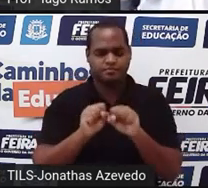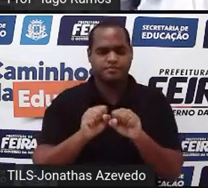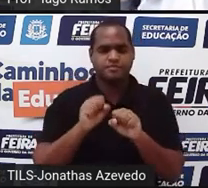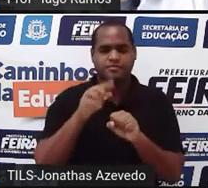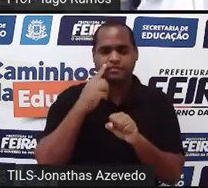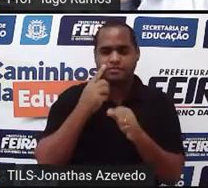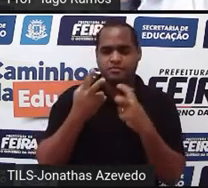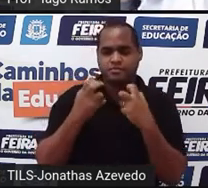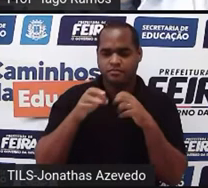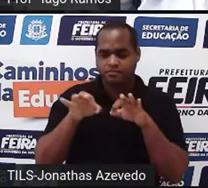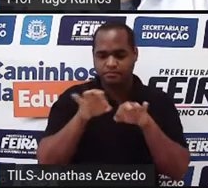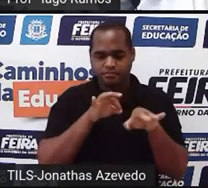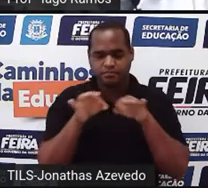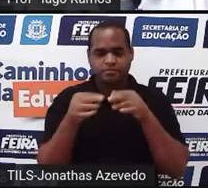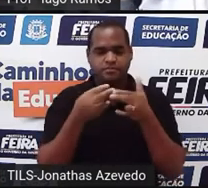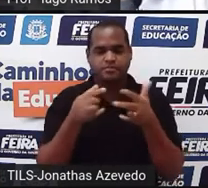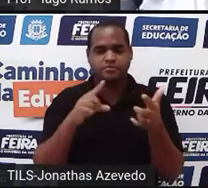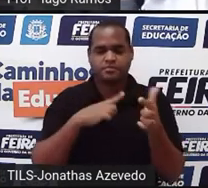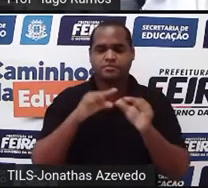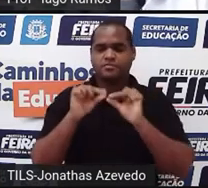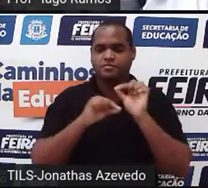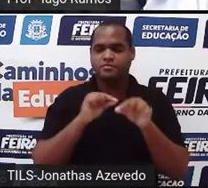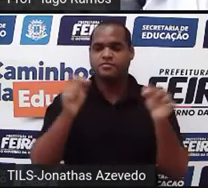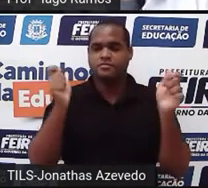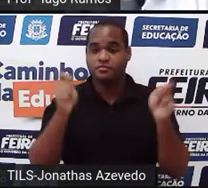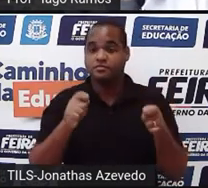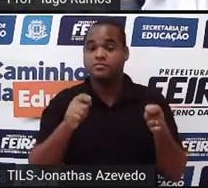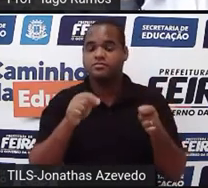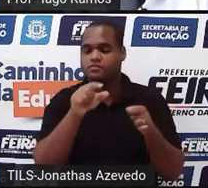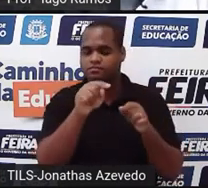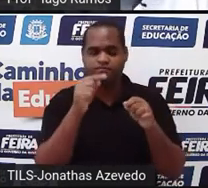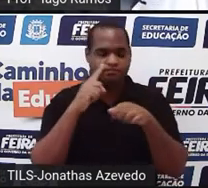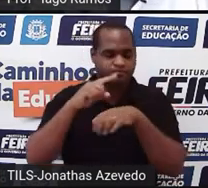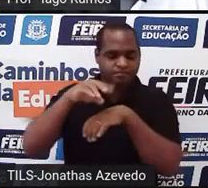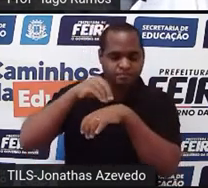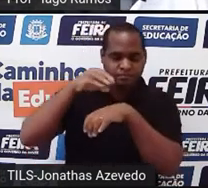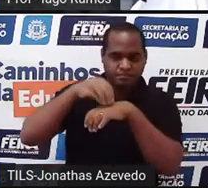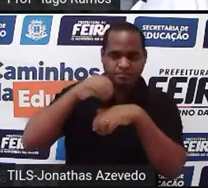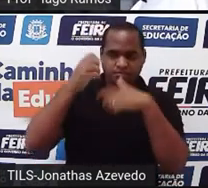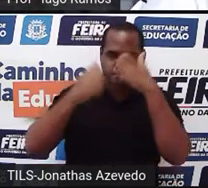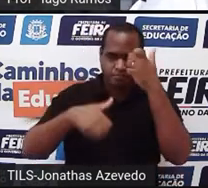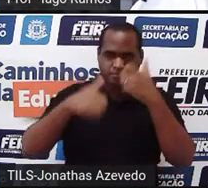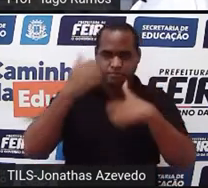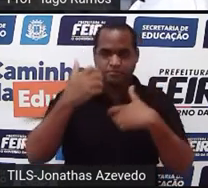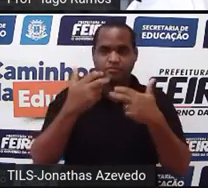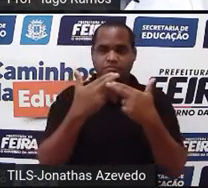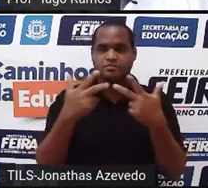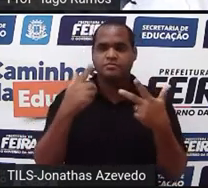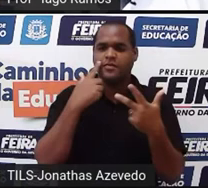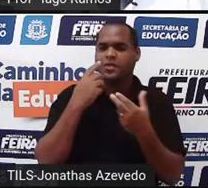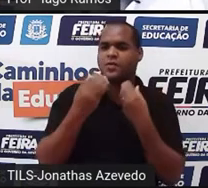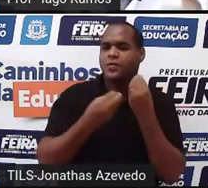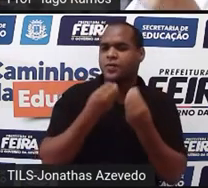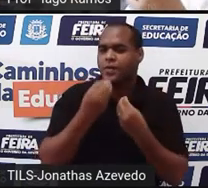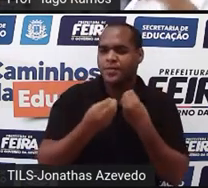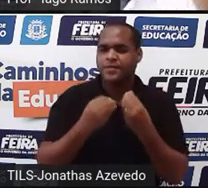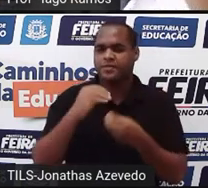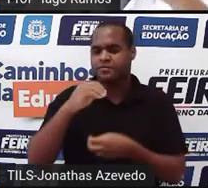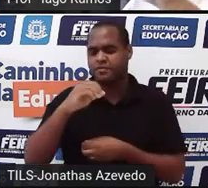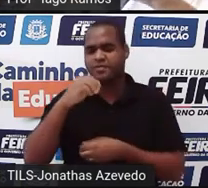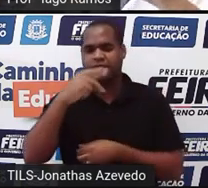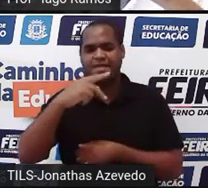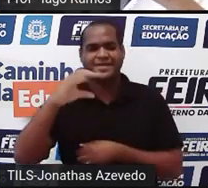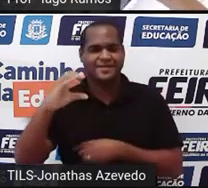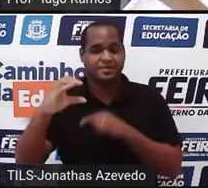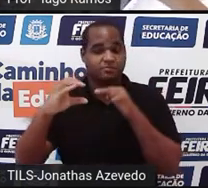gente acabou de resolver. Se a gente pega esse sistema e leva para o plano cartesiano, que é aquele